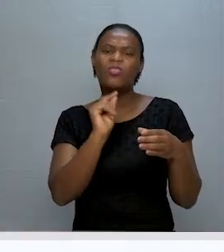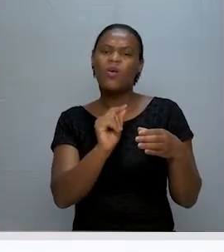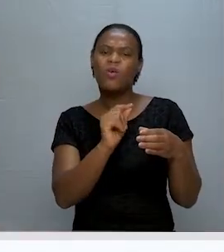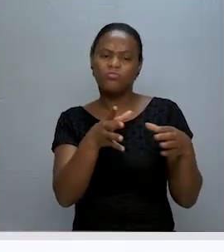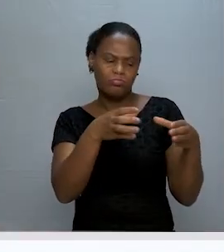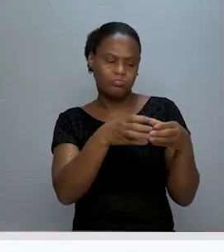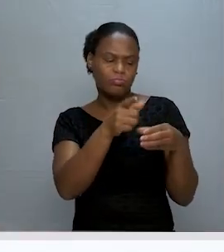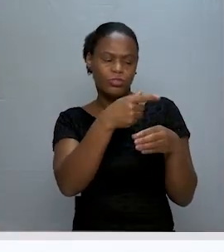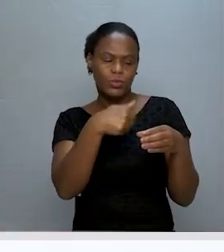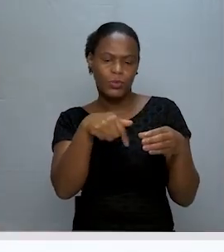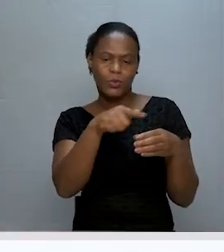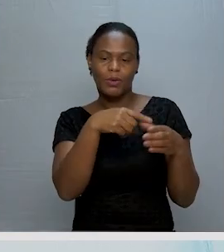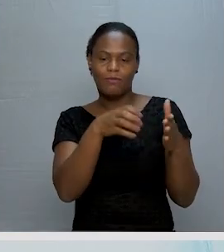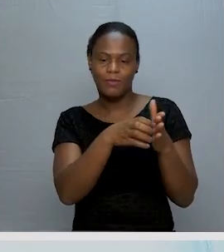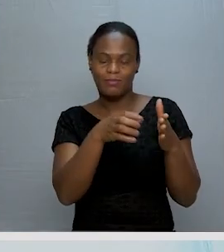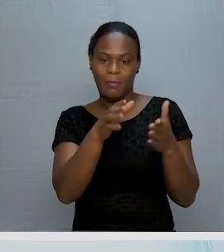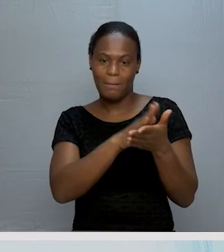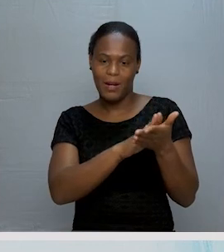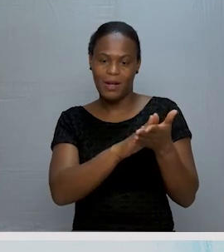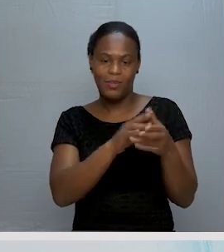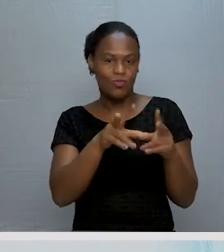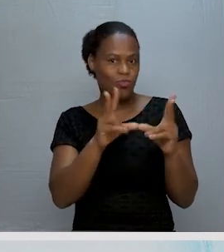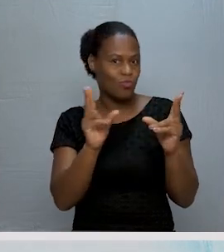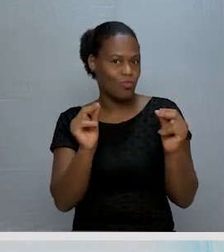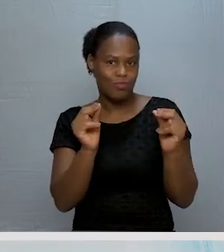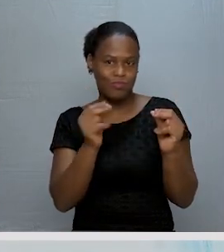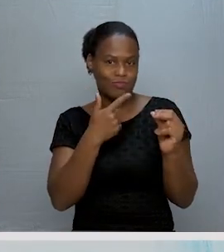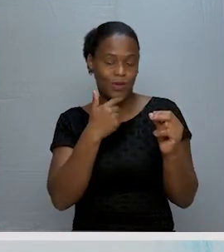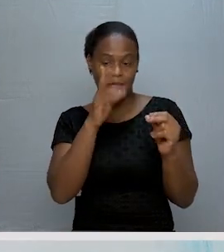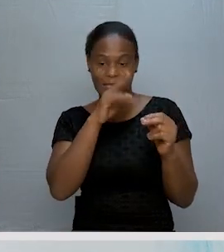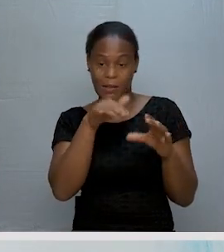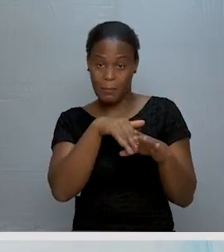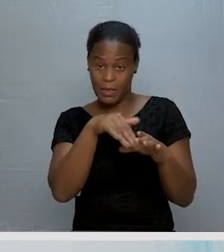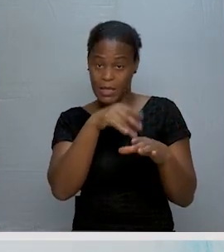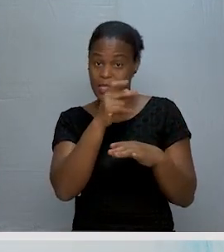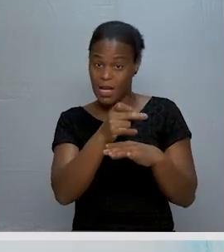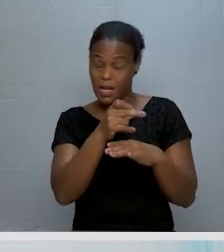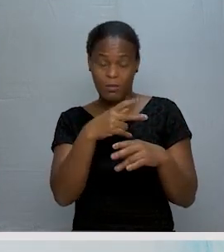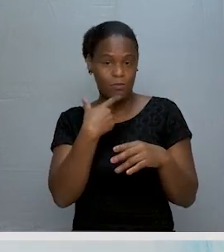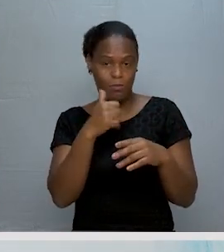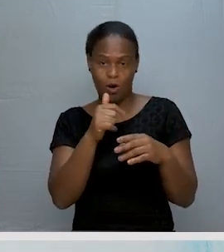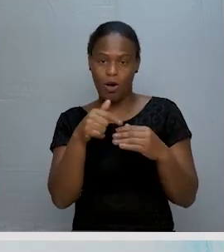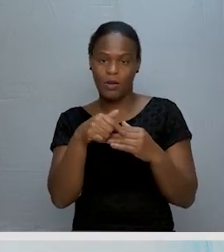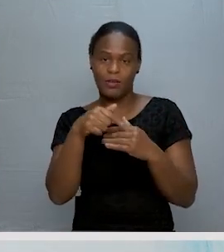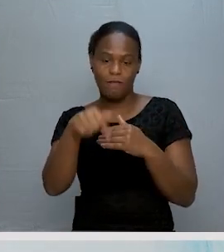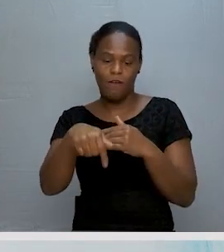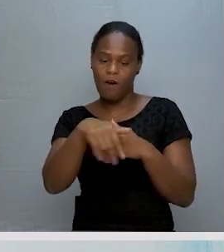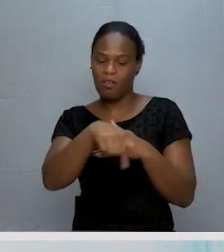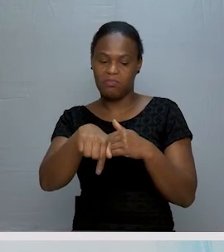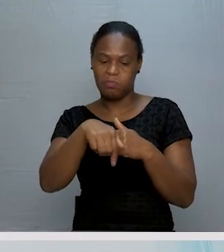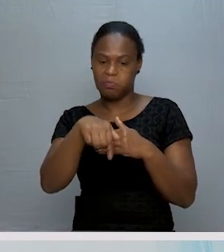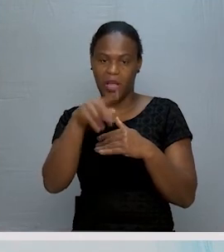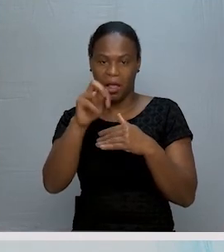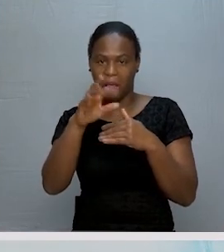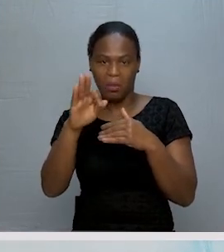dessa figura plana. Nunca, se os elementos pertencem ao conjunto A, nunca devem estar fora